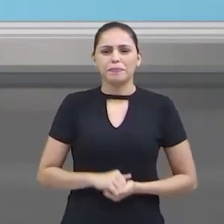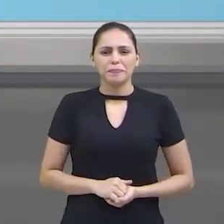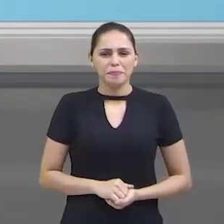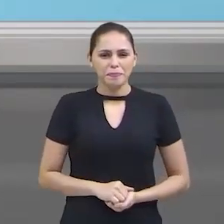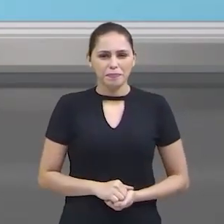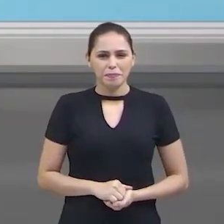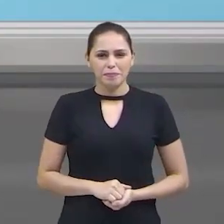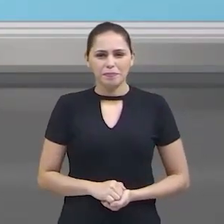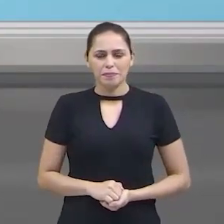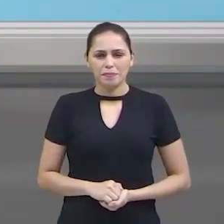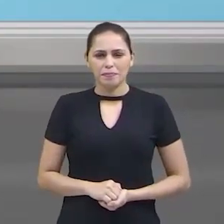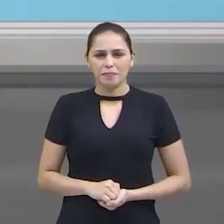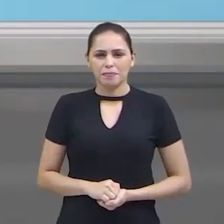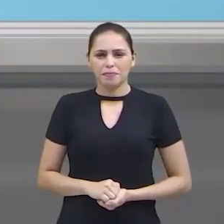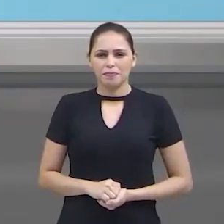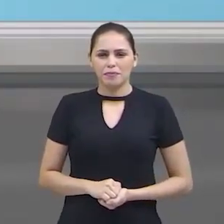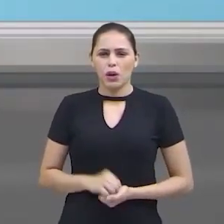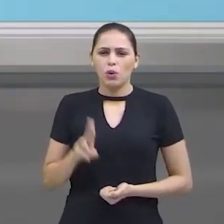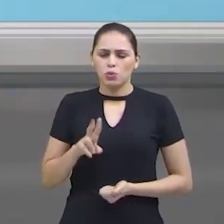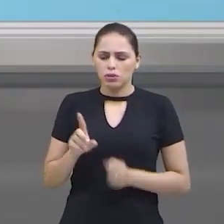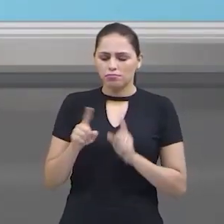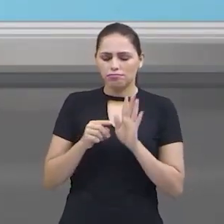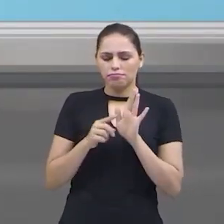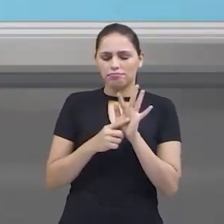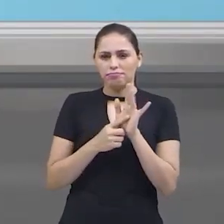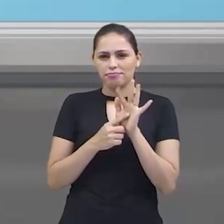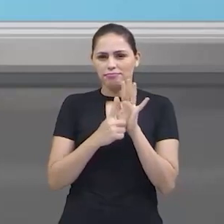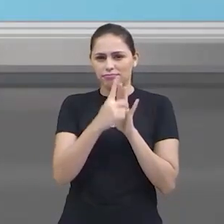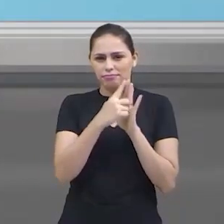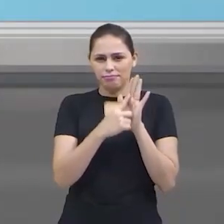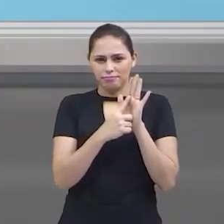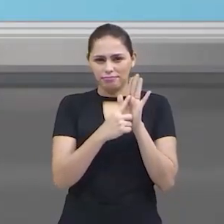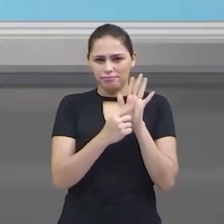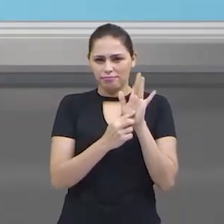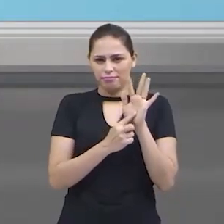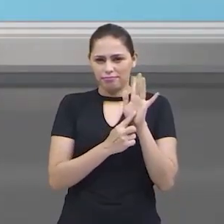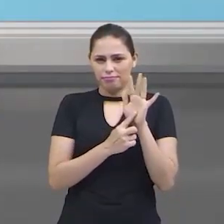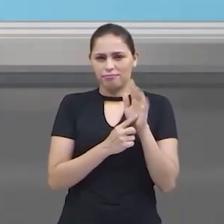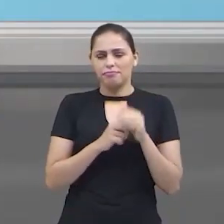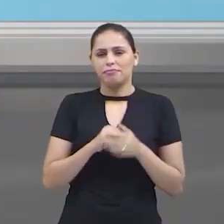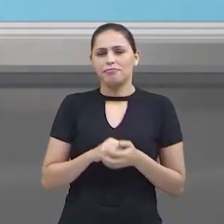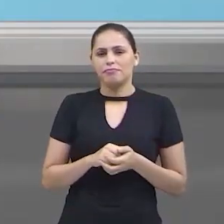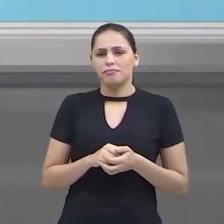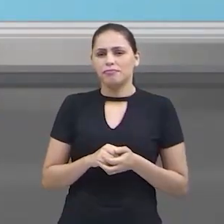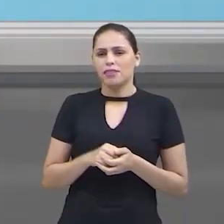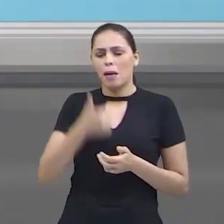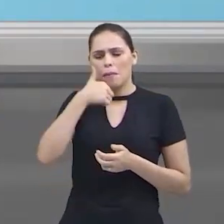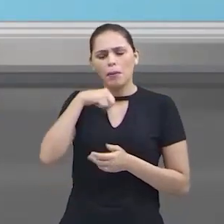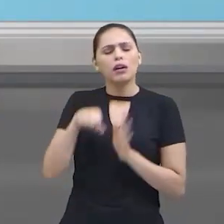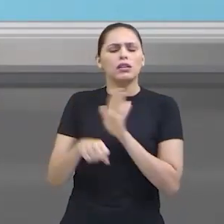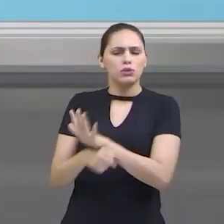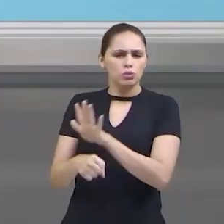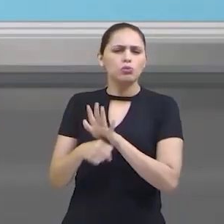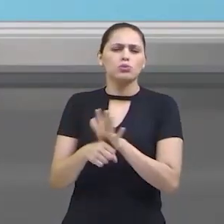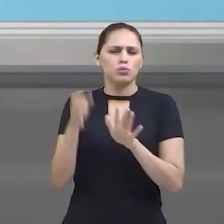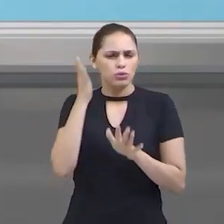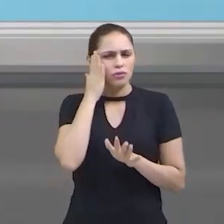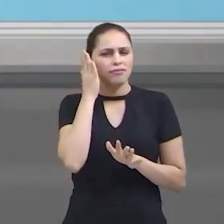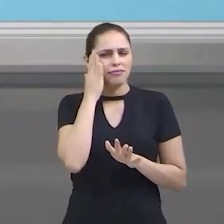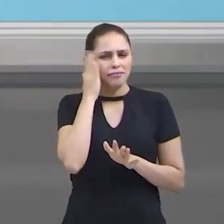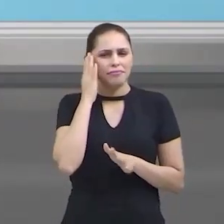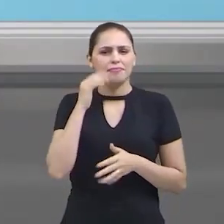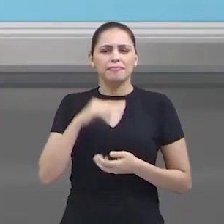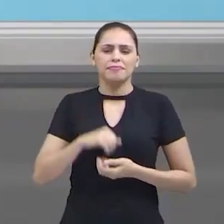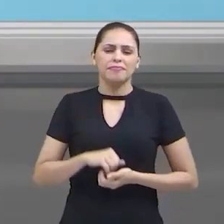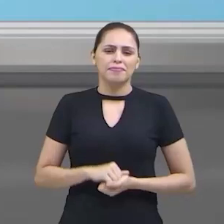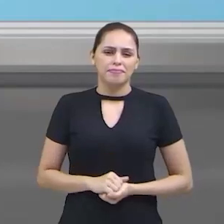Segura. Faça o dedinho para dobrar. Ó. Papai e a mamãe estão ajudando também em casa. A outra pontinha,